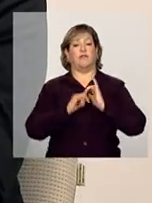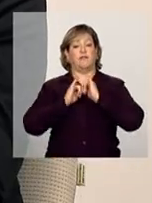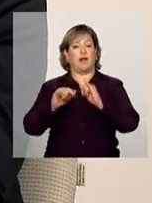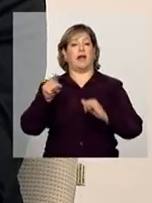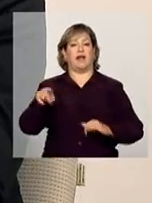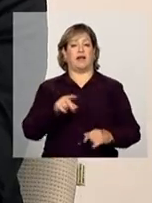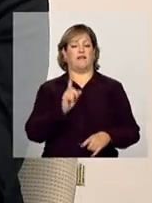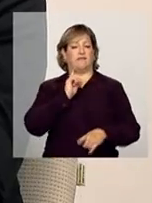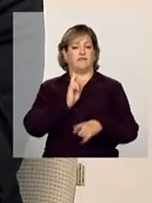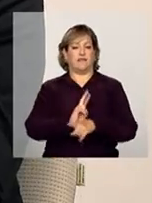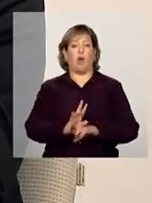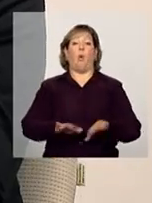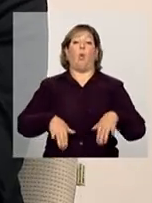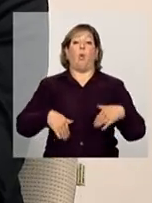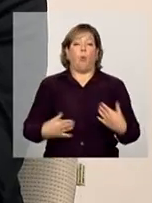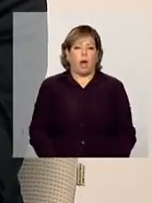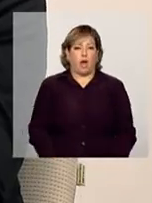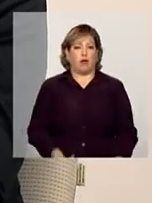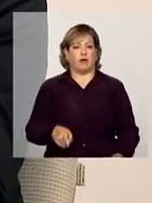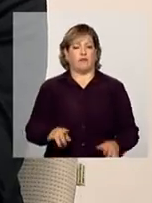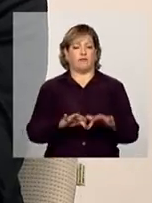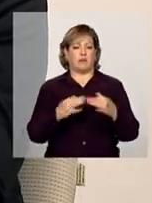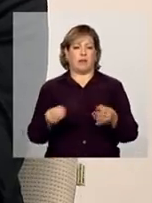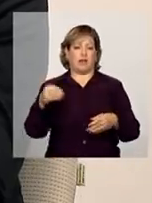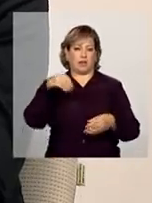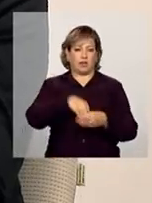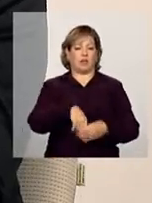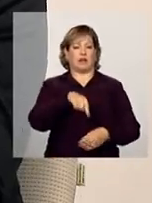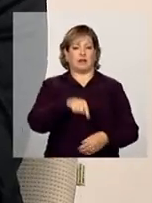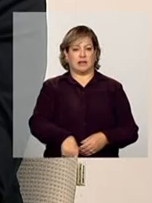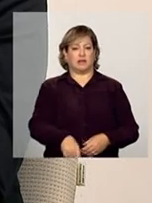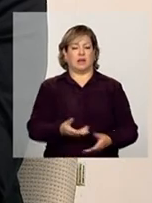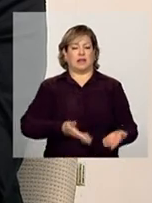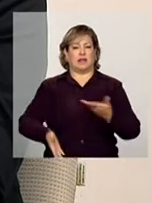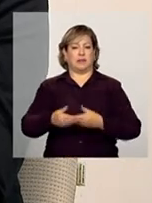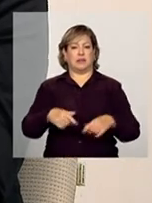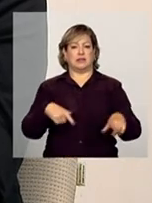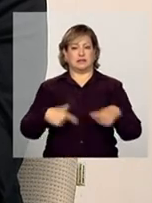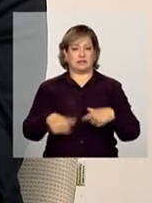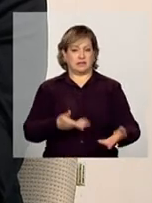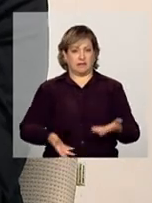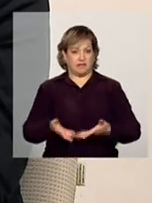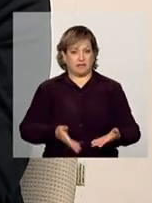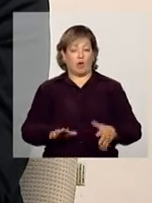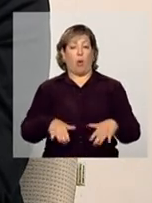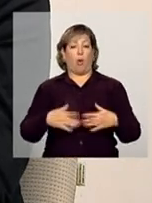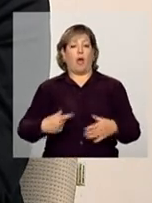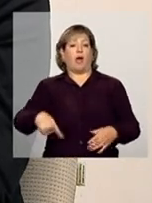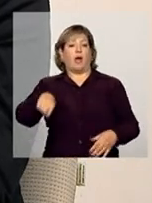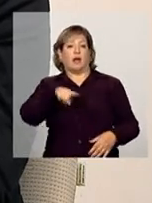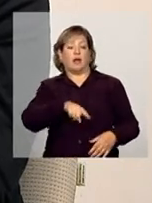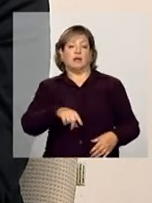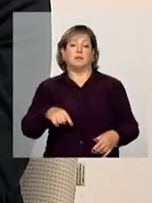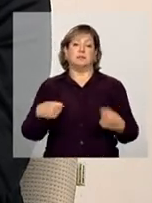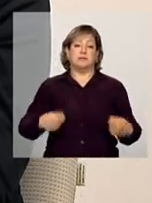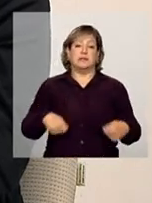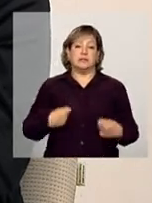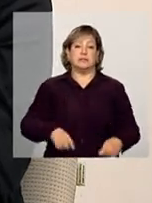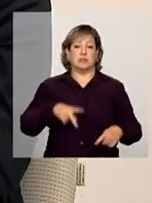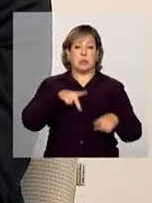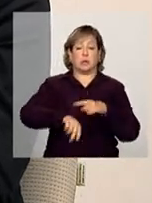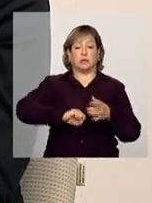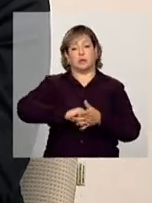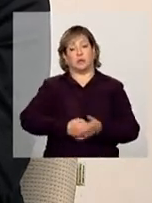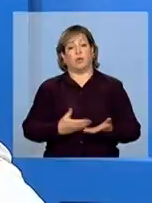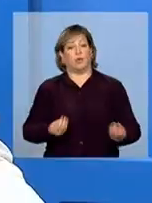quais são as famílias que entraram no acompanhamento, no atendimento do serviço e quais dessas necessitam da interrupção da suspensão. Então, o fluxo seria